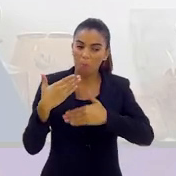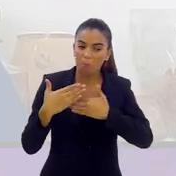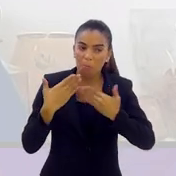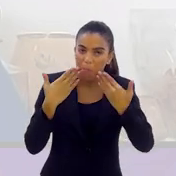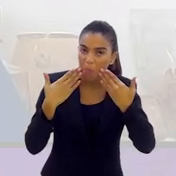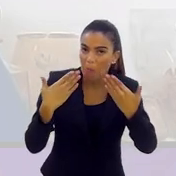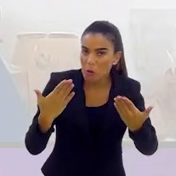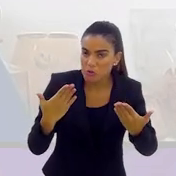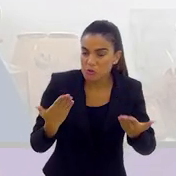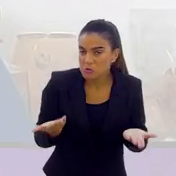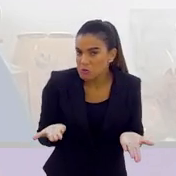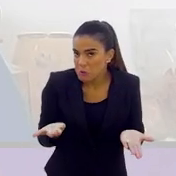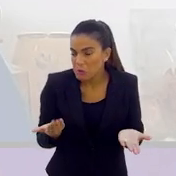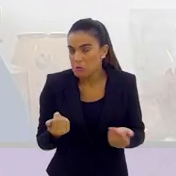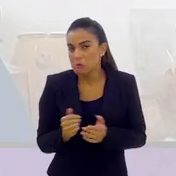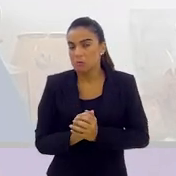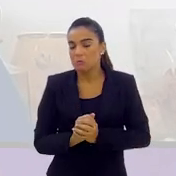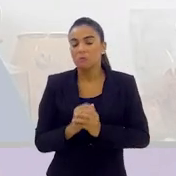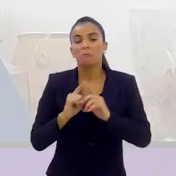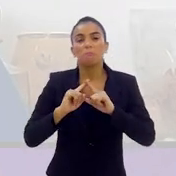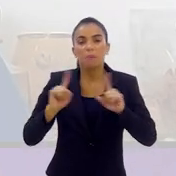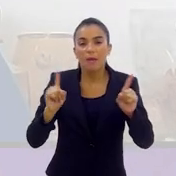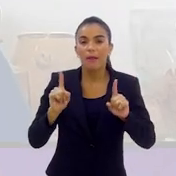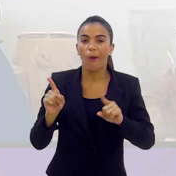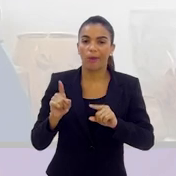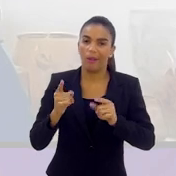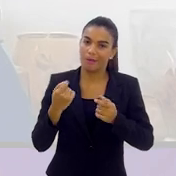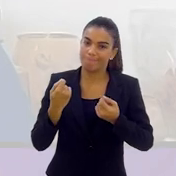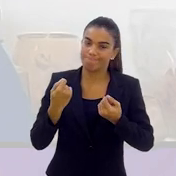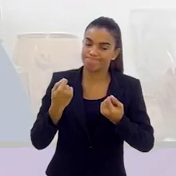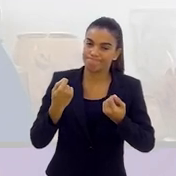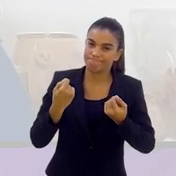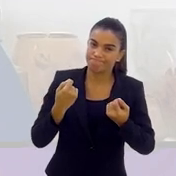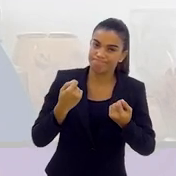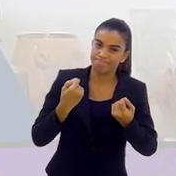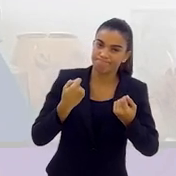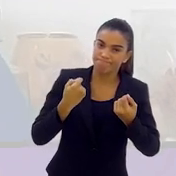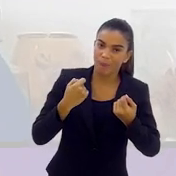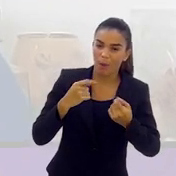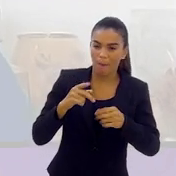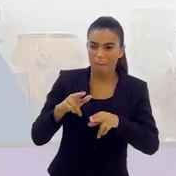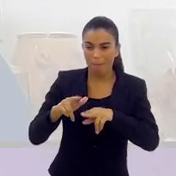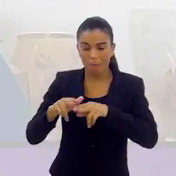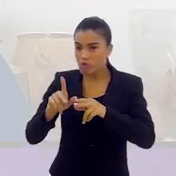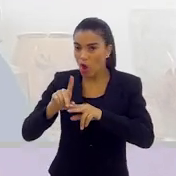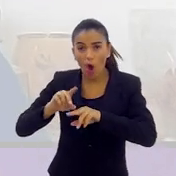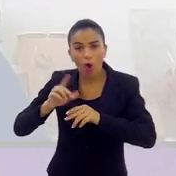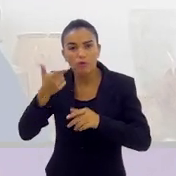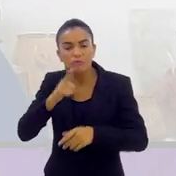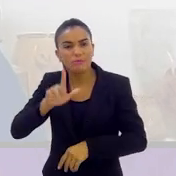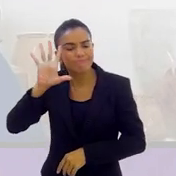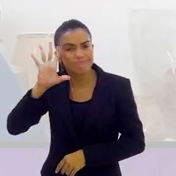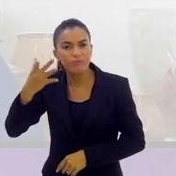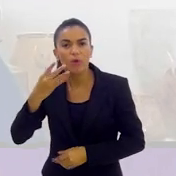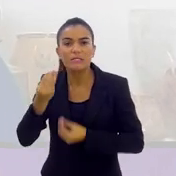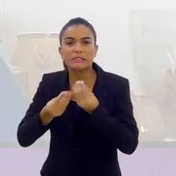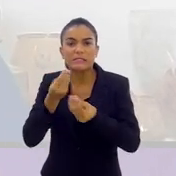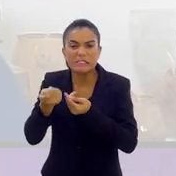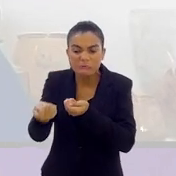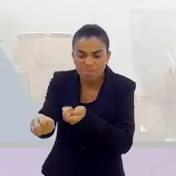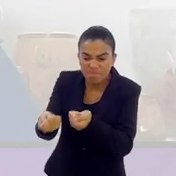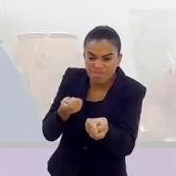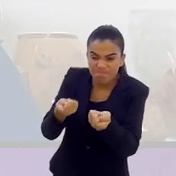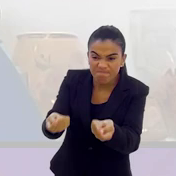acaba desenvolvendo, mas é uma coisa que só pode ser parada por uma punição severa. Enquanto eles